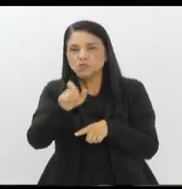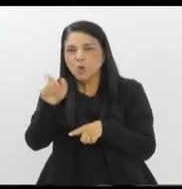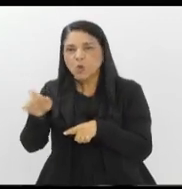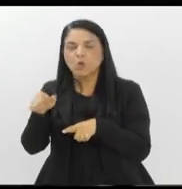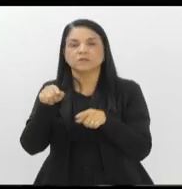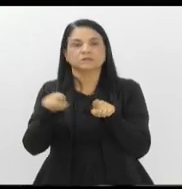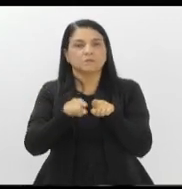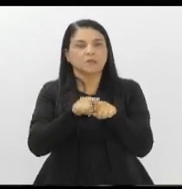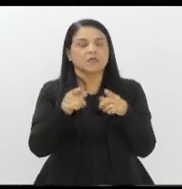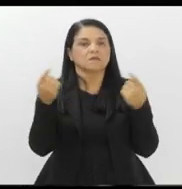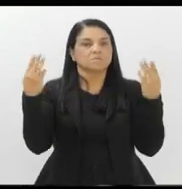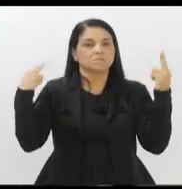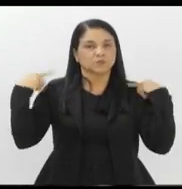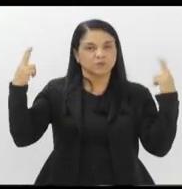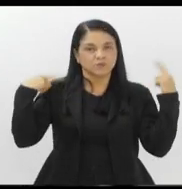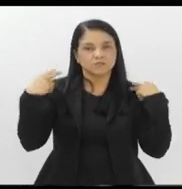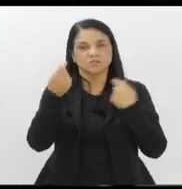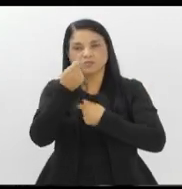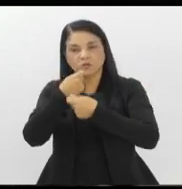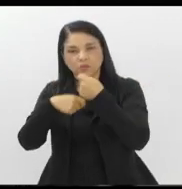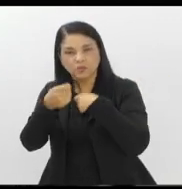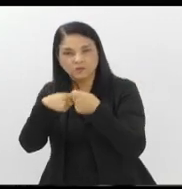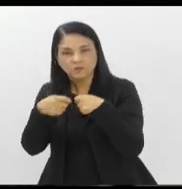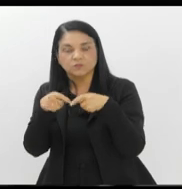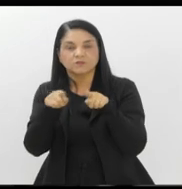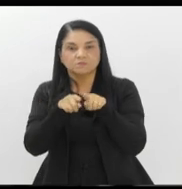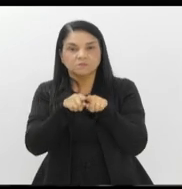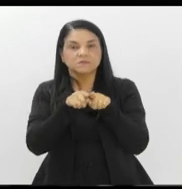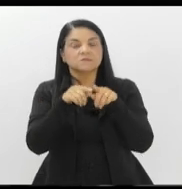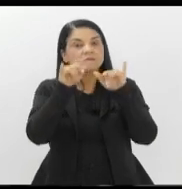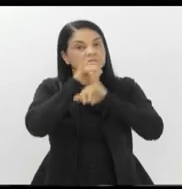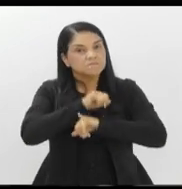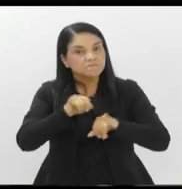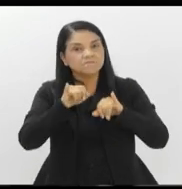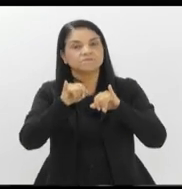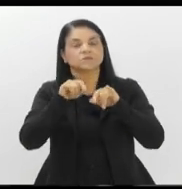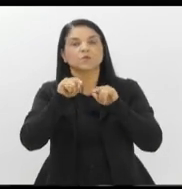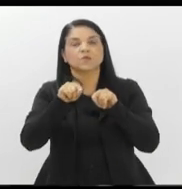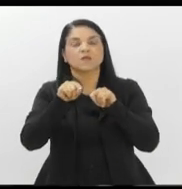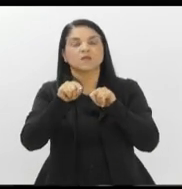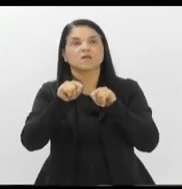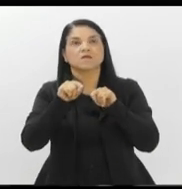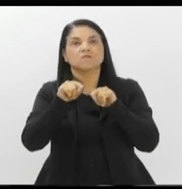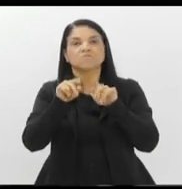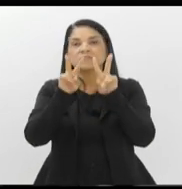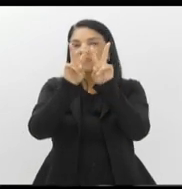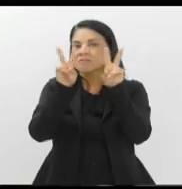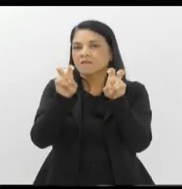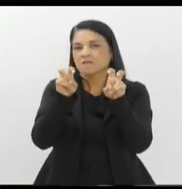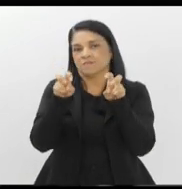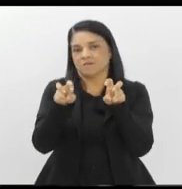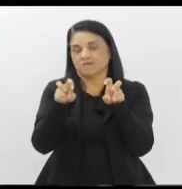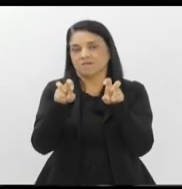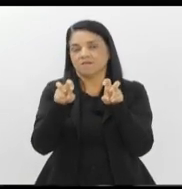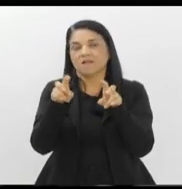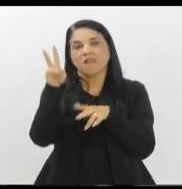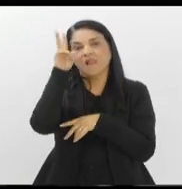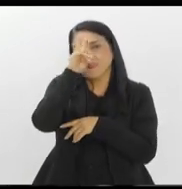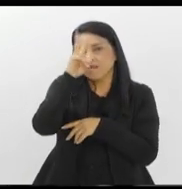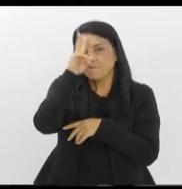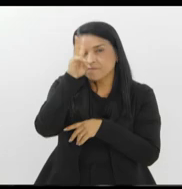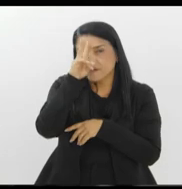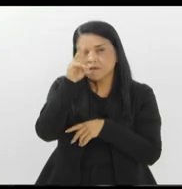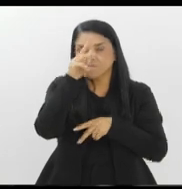ônibus, trocadores e levando essa mensagem, que é uma mensagem que a gente tenta lembrar a